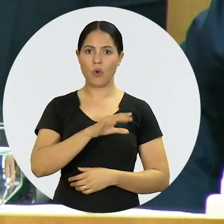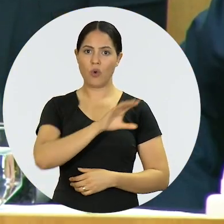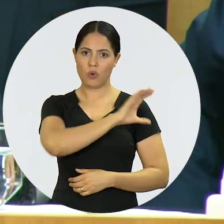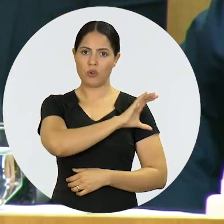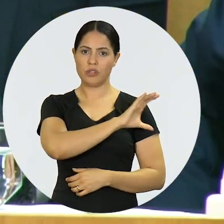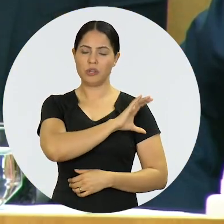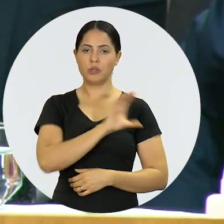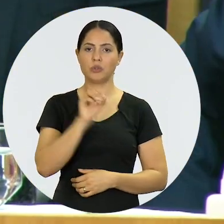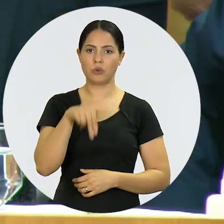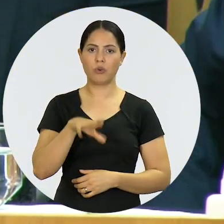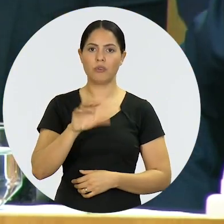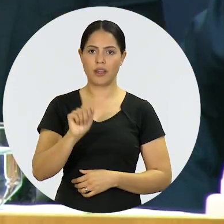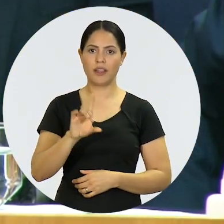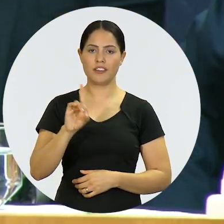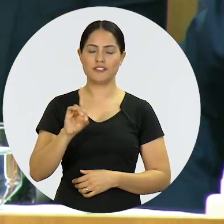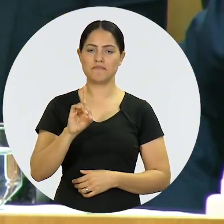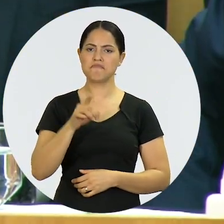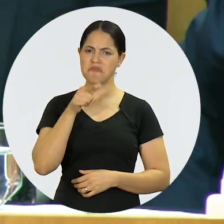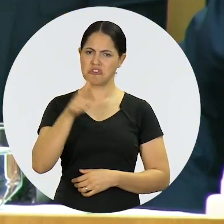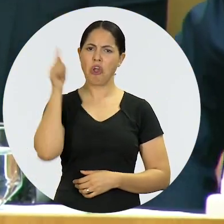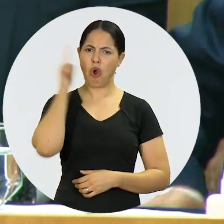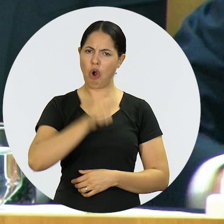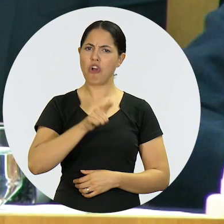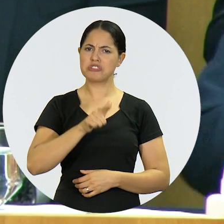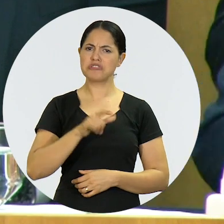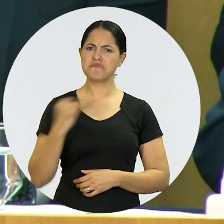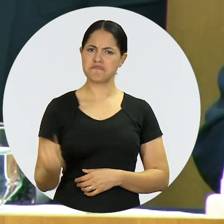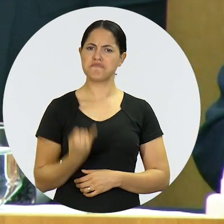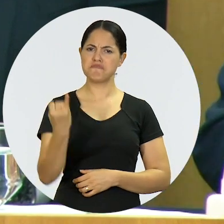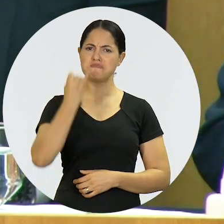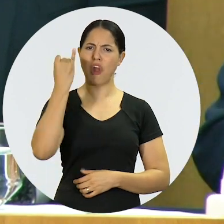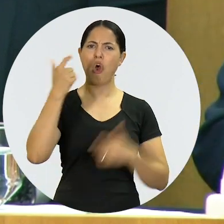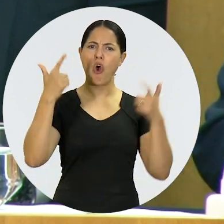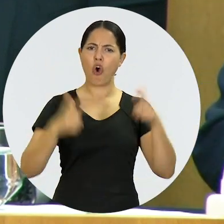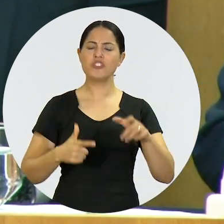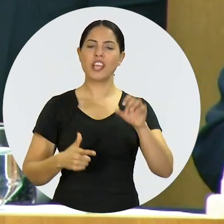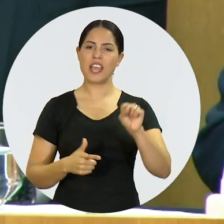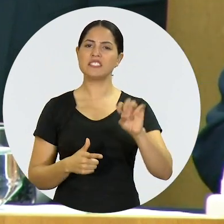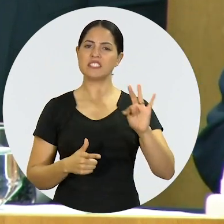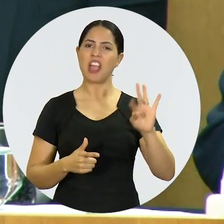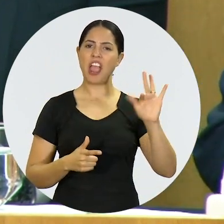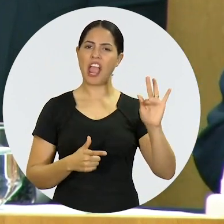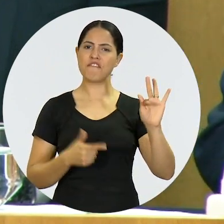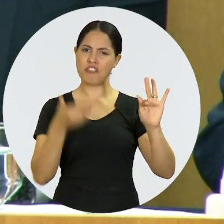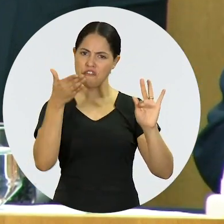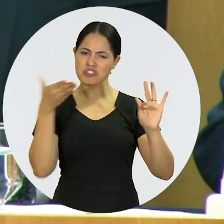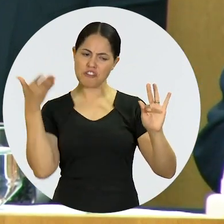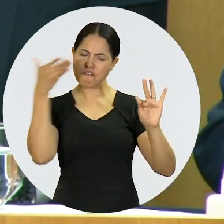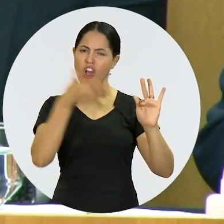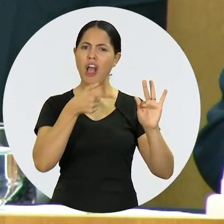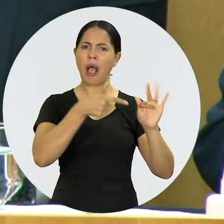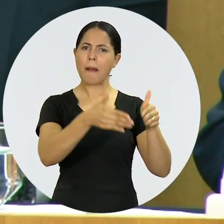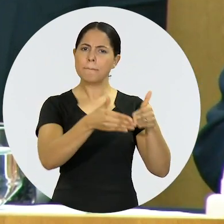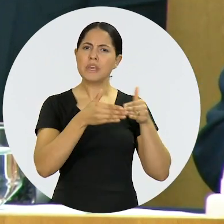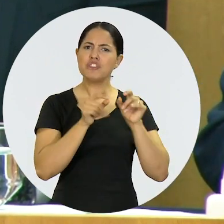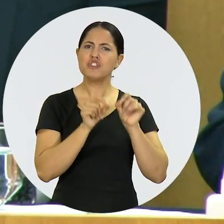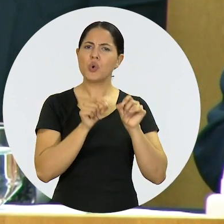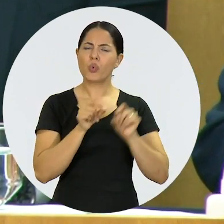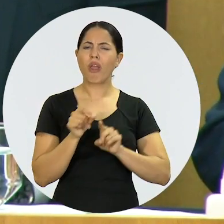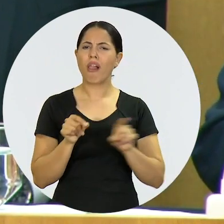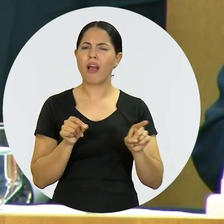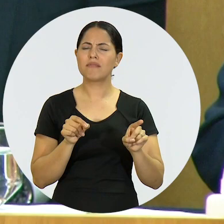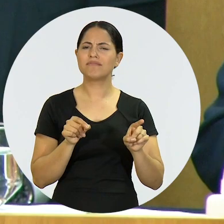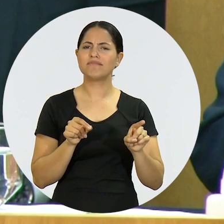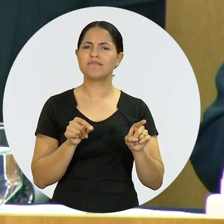presidente, não posso deixar de destacar a sua conquista na última gestão, quando foi à tribuna do STF requerer